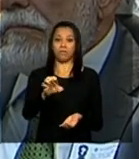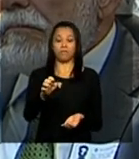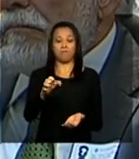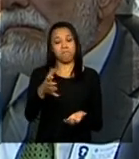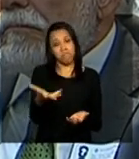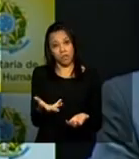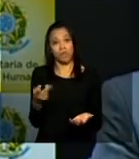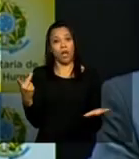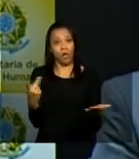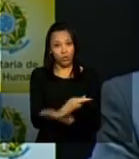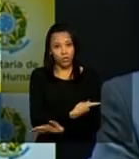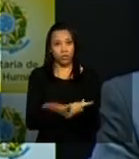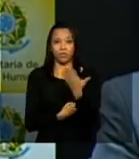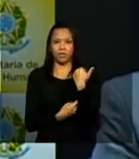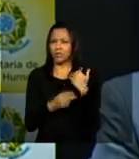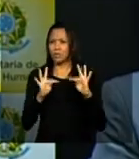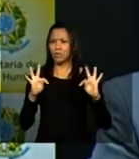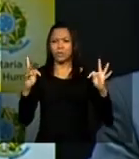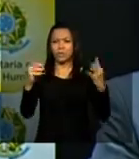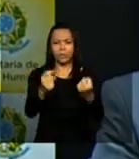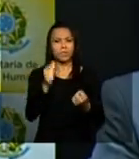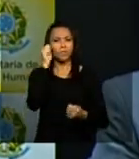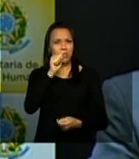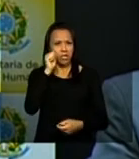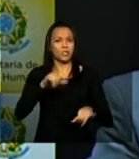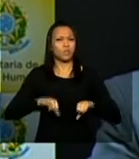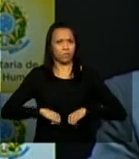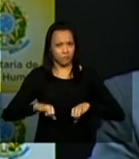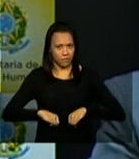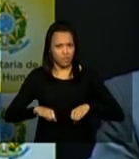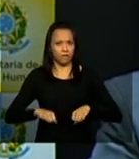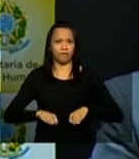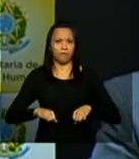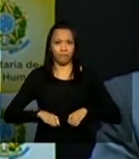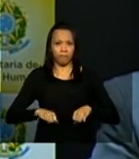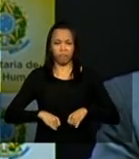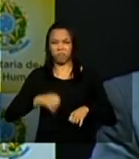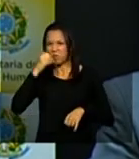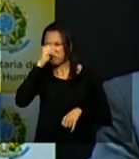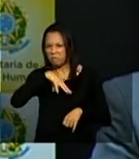utilizado todas as mulheres que foram absolutamente